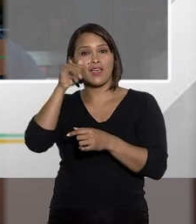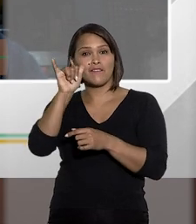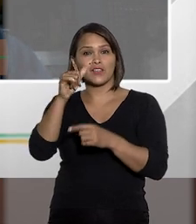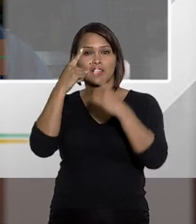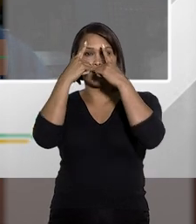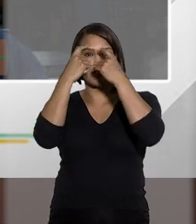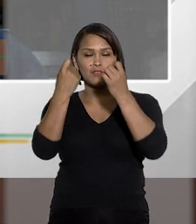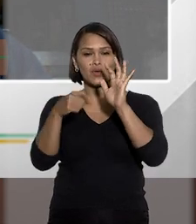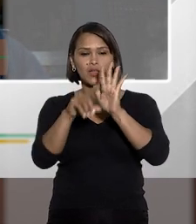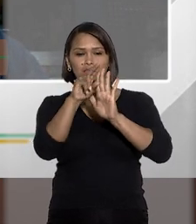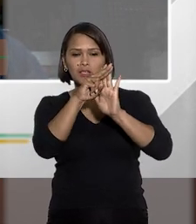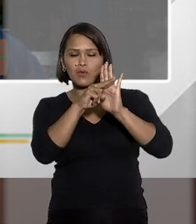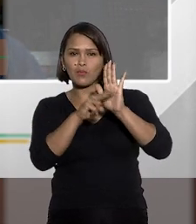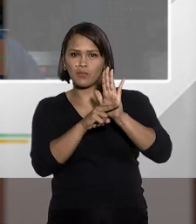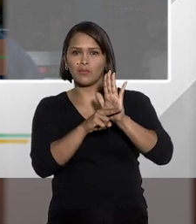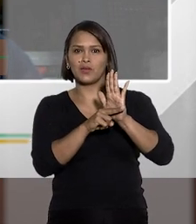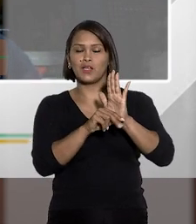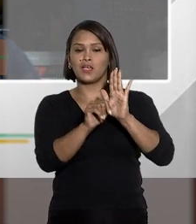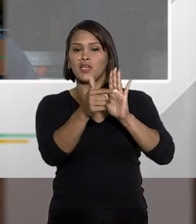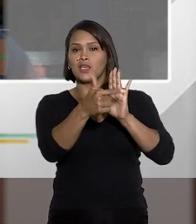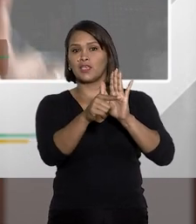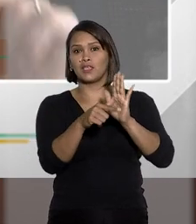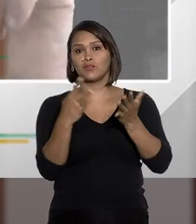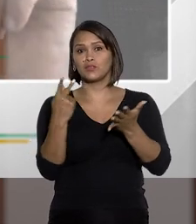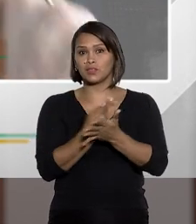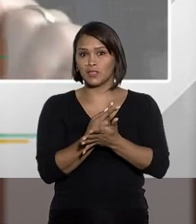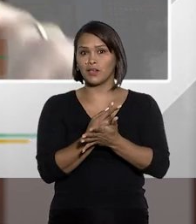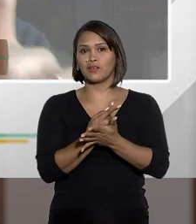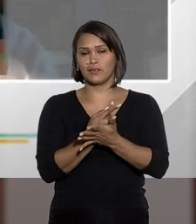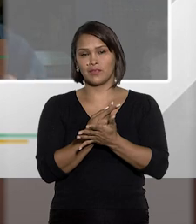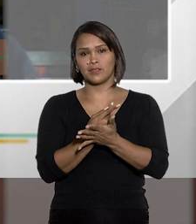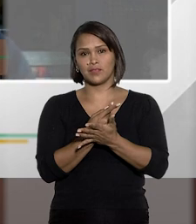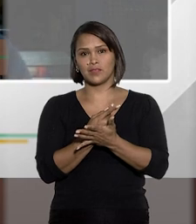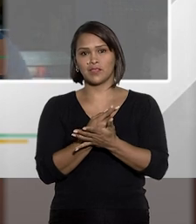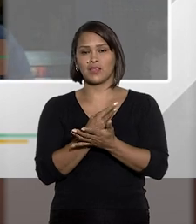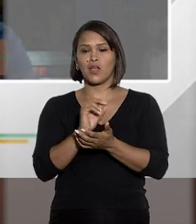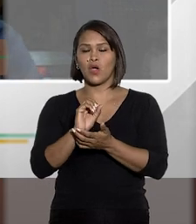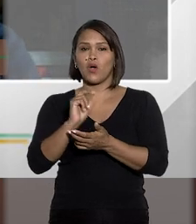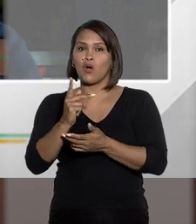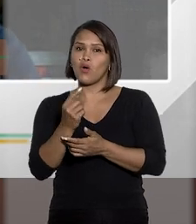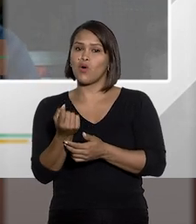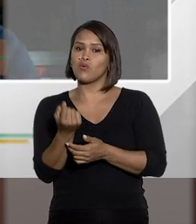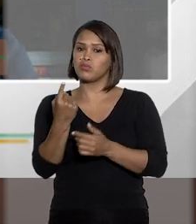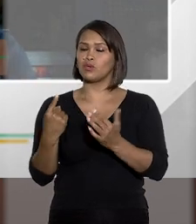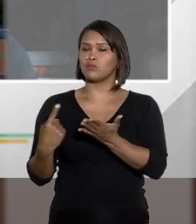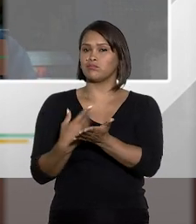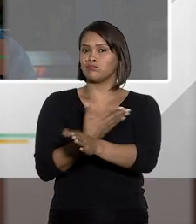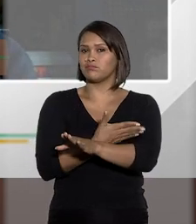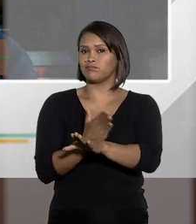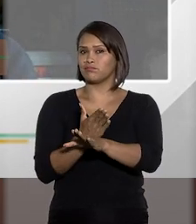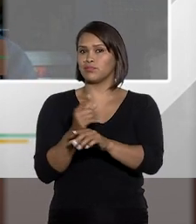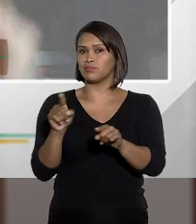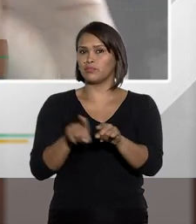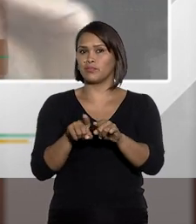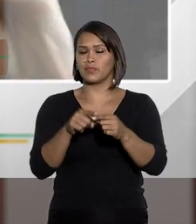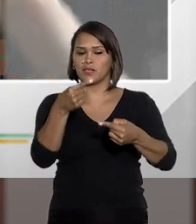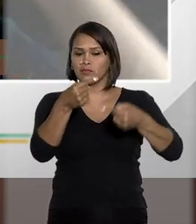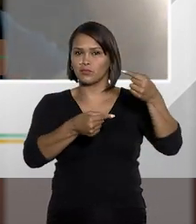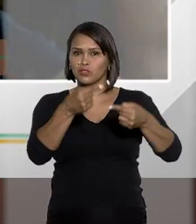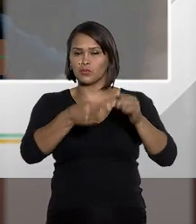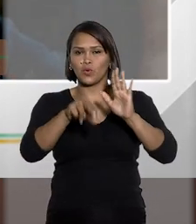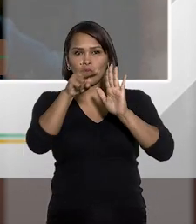evitar violação ao princípio do não bisinida. Então, se acontecer isso, Fátio, um só comportamento